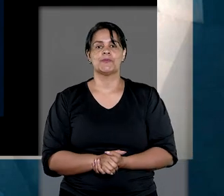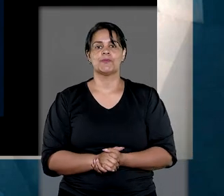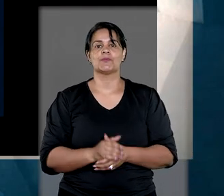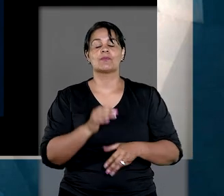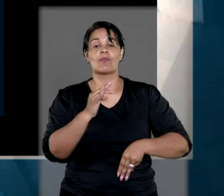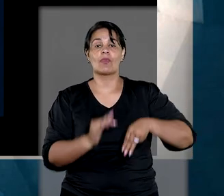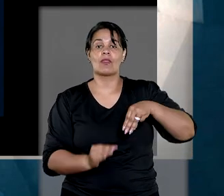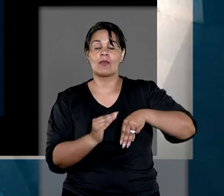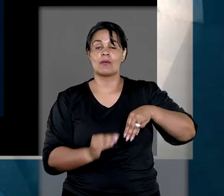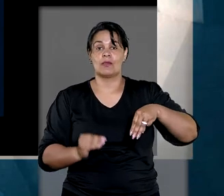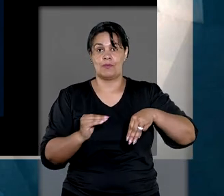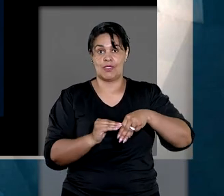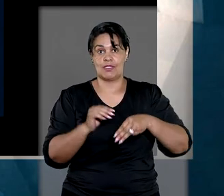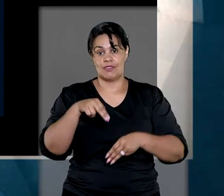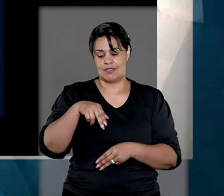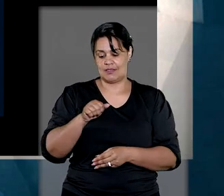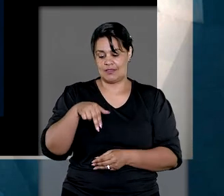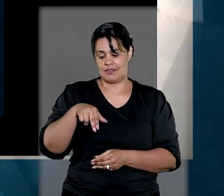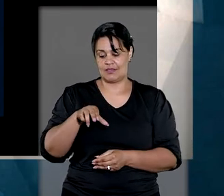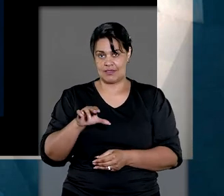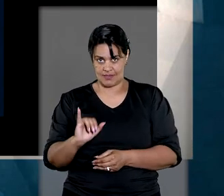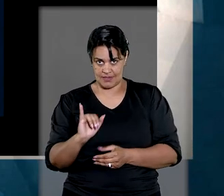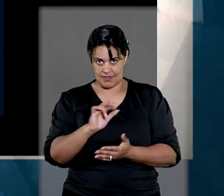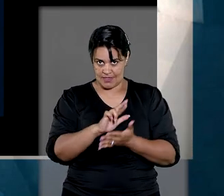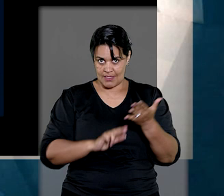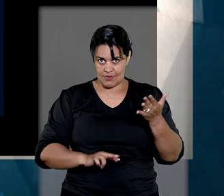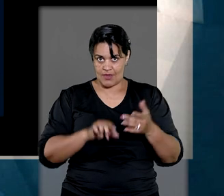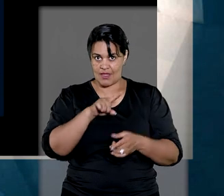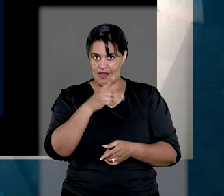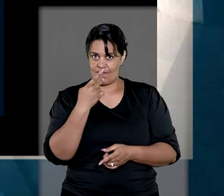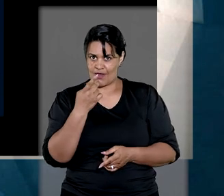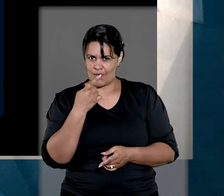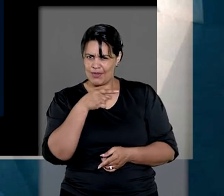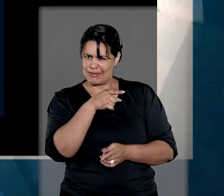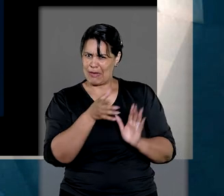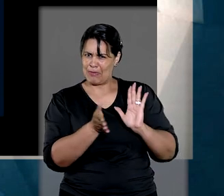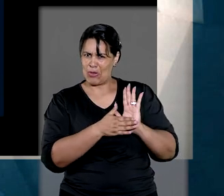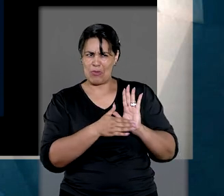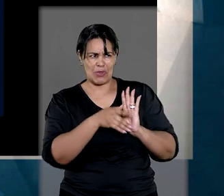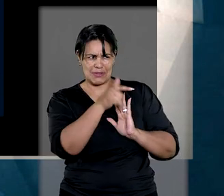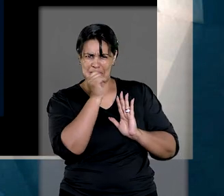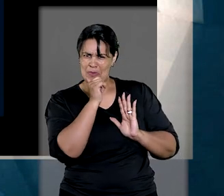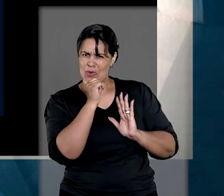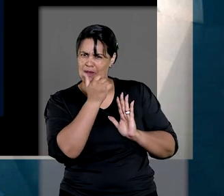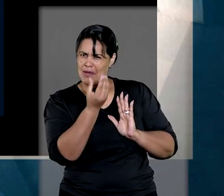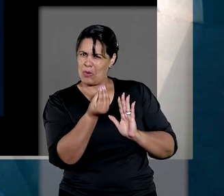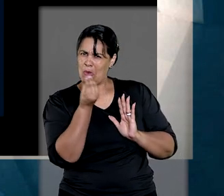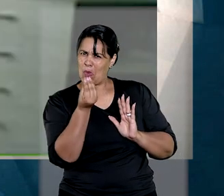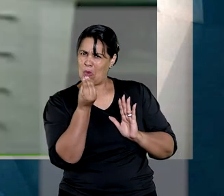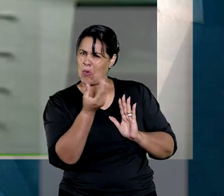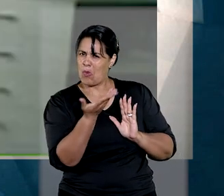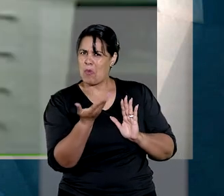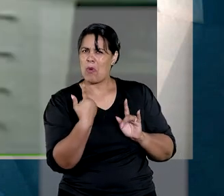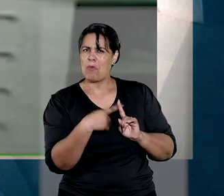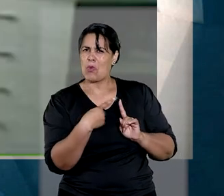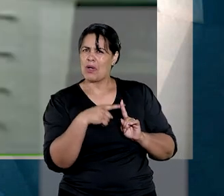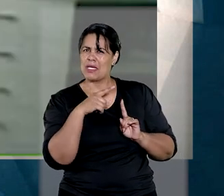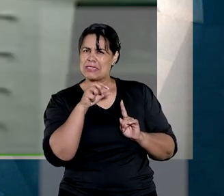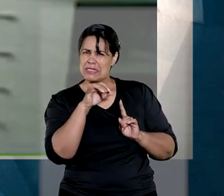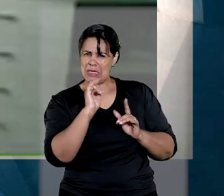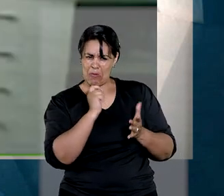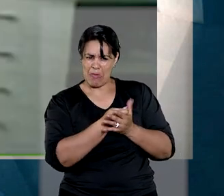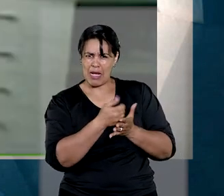ministra Nancy Andrigui, prevaleceu no colegiado. E ela afirmou que a proposta é até mesmo desrespeitosa, pois seriam